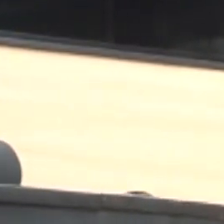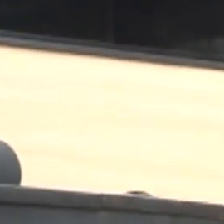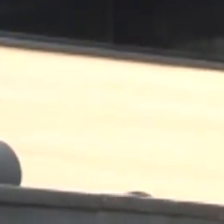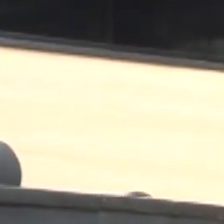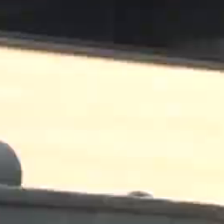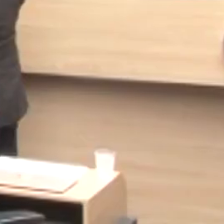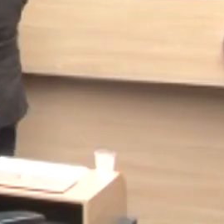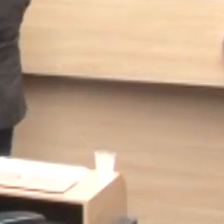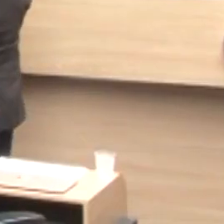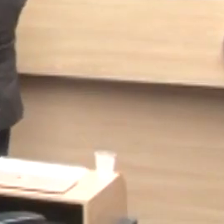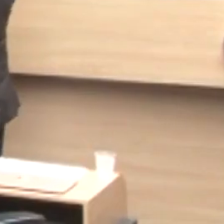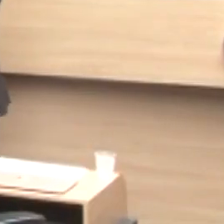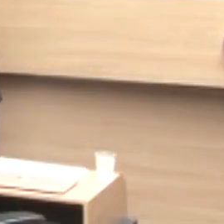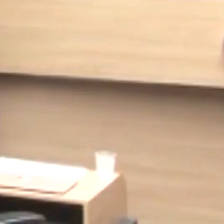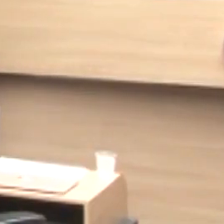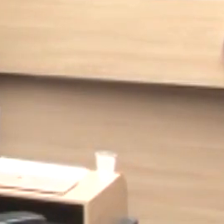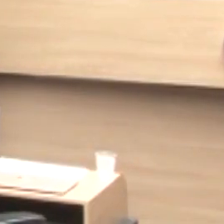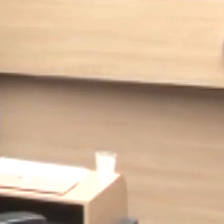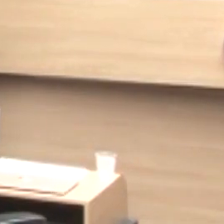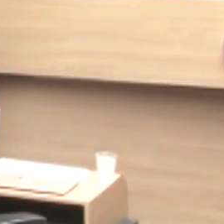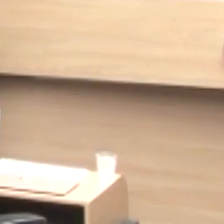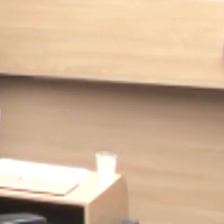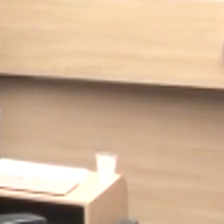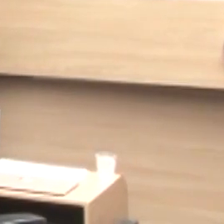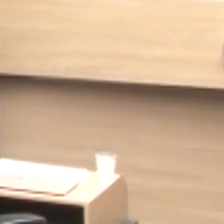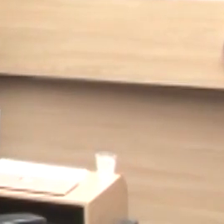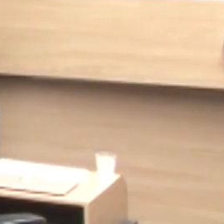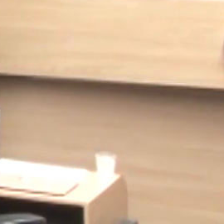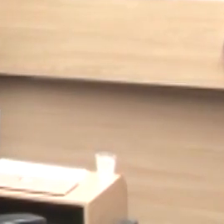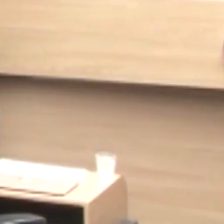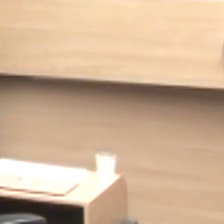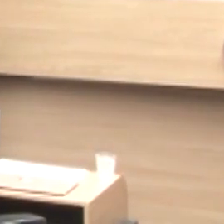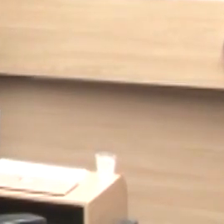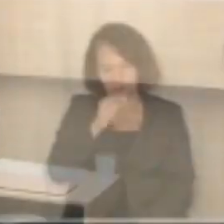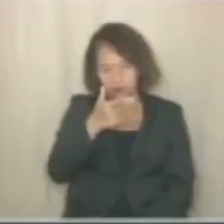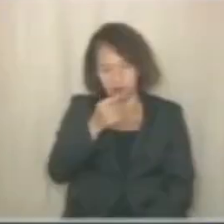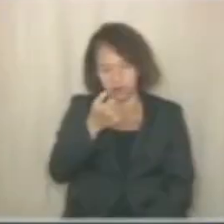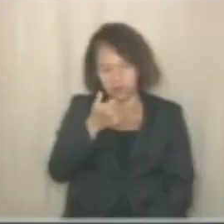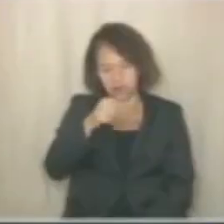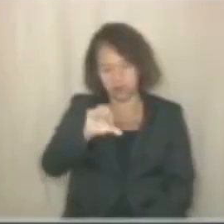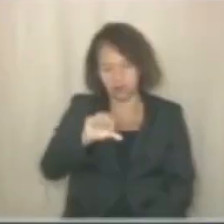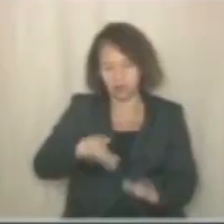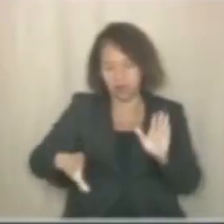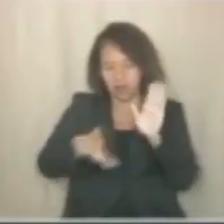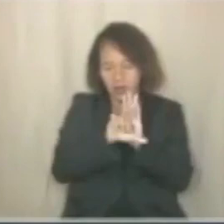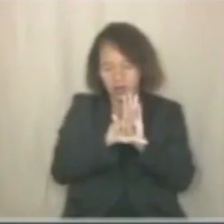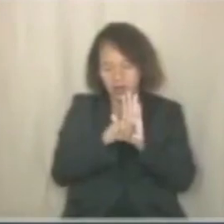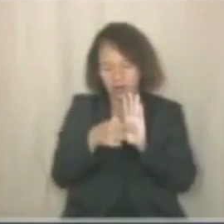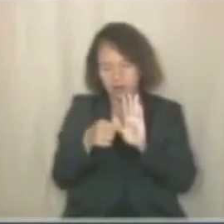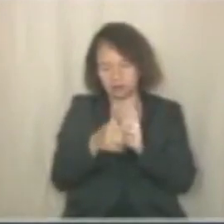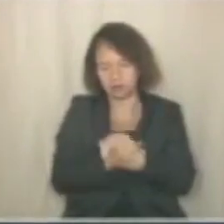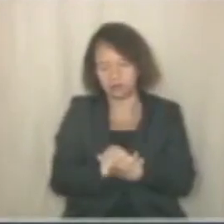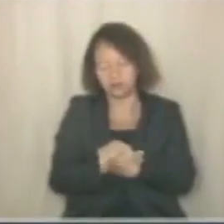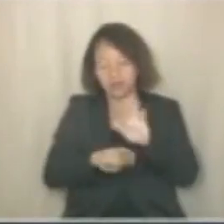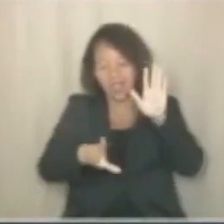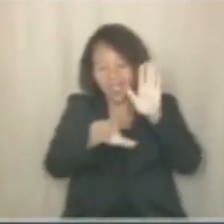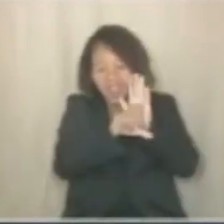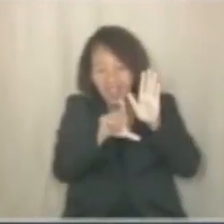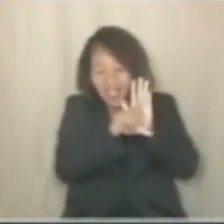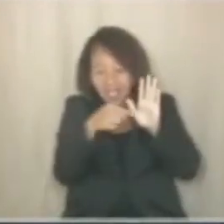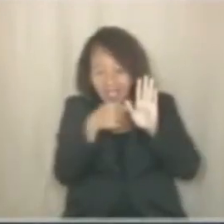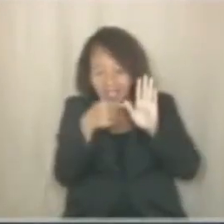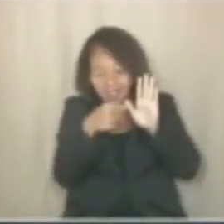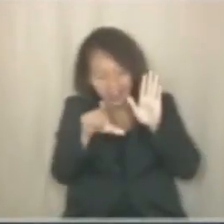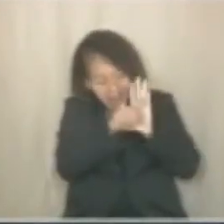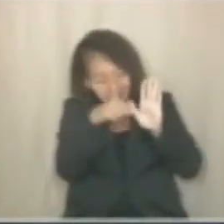2019 que trata da climatização dos ônibus do transporte metropolitano. É lei, é lei ter ar